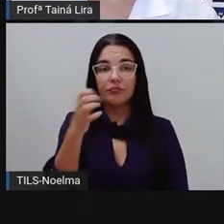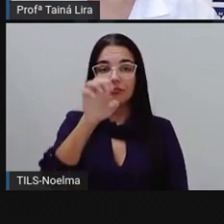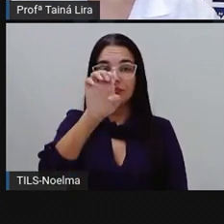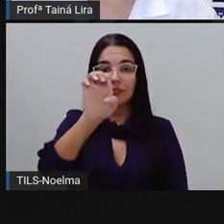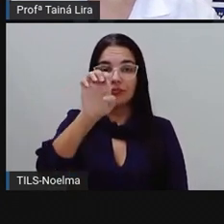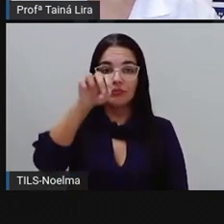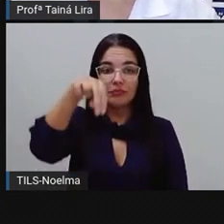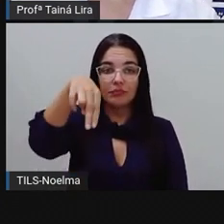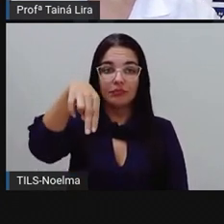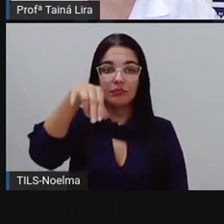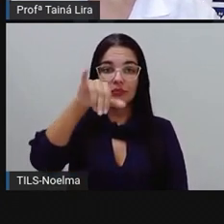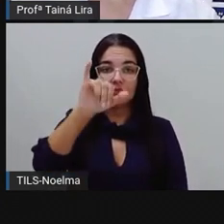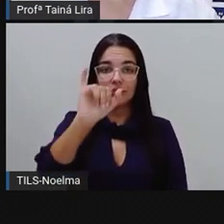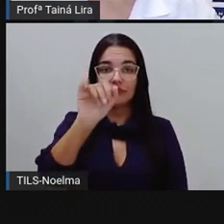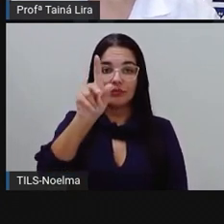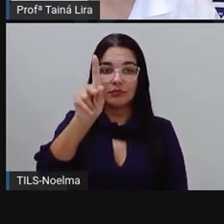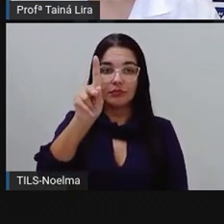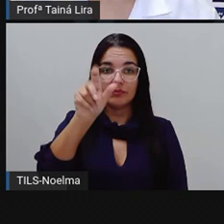Genipapo.